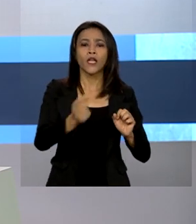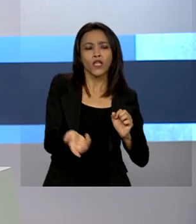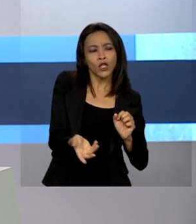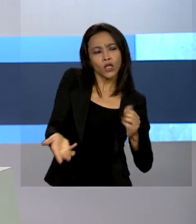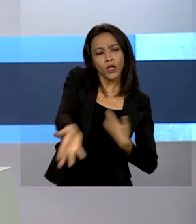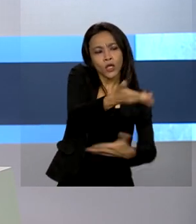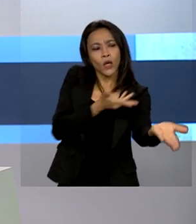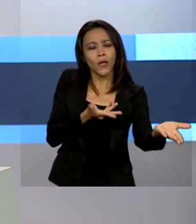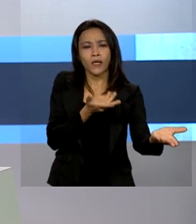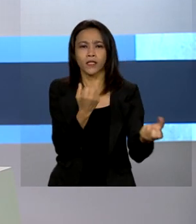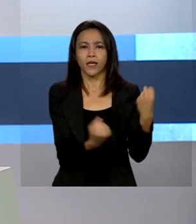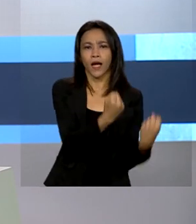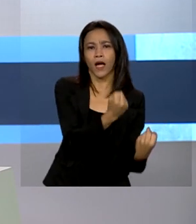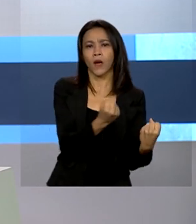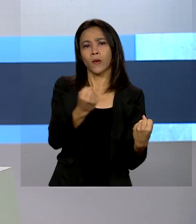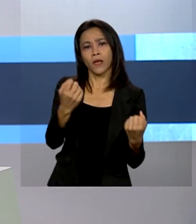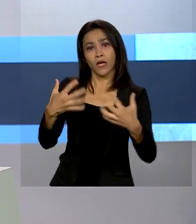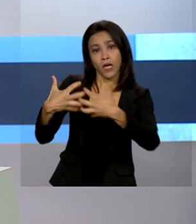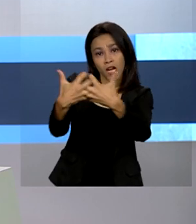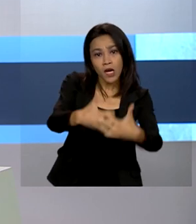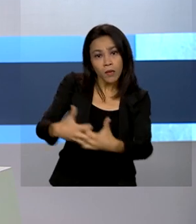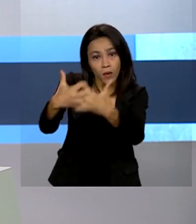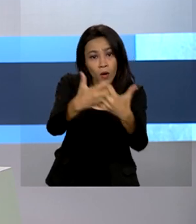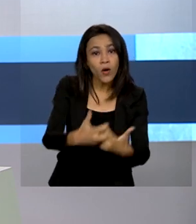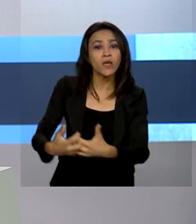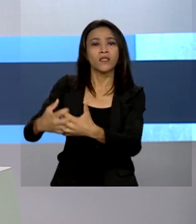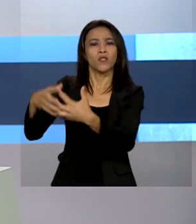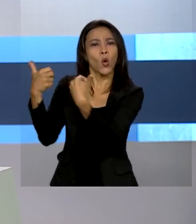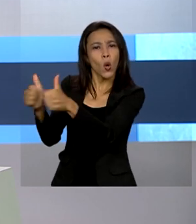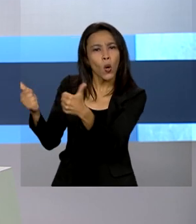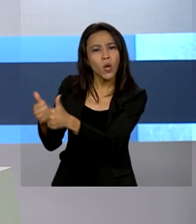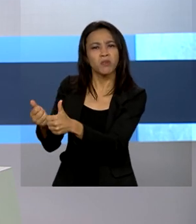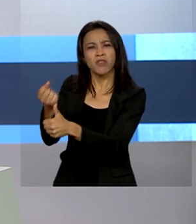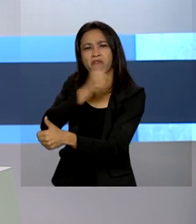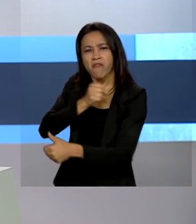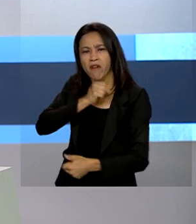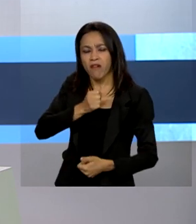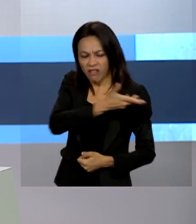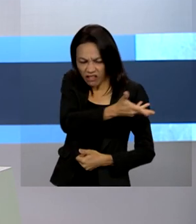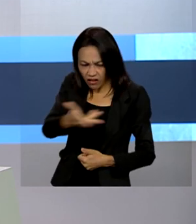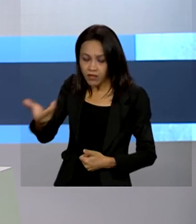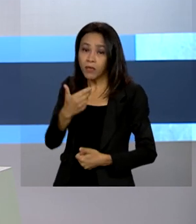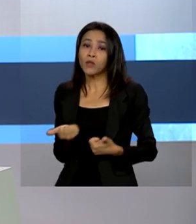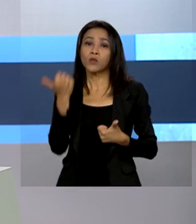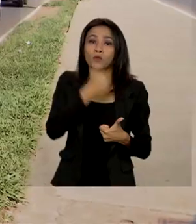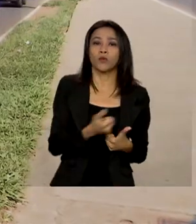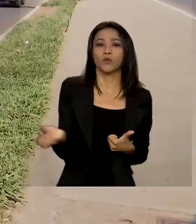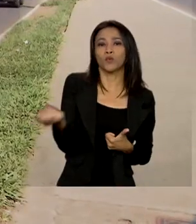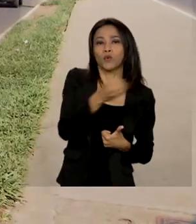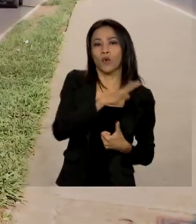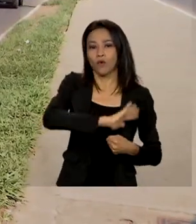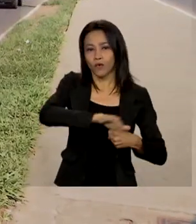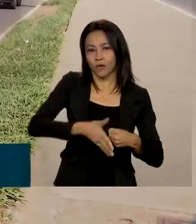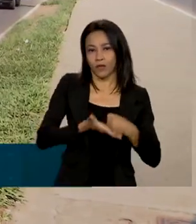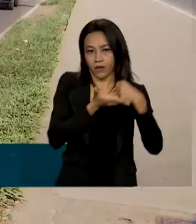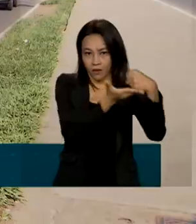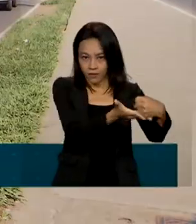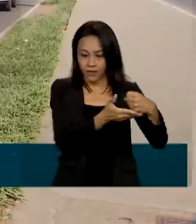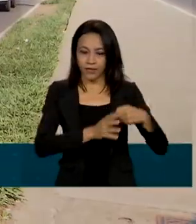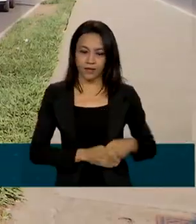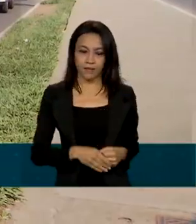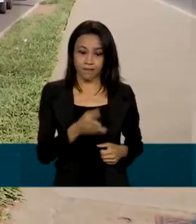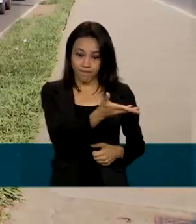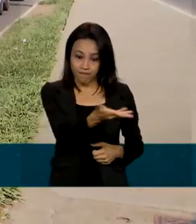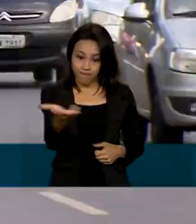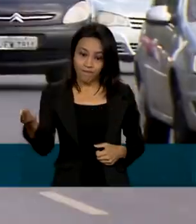de carros, caminhões e ônibus velhos e poluentes por outros mais novos e sustentáveis. Nas cidades e